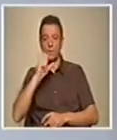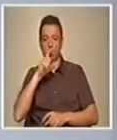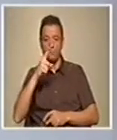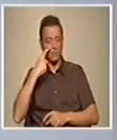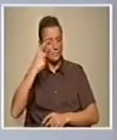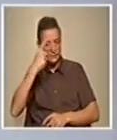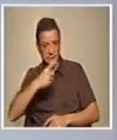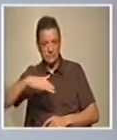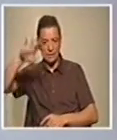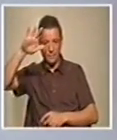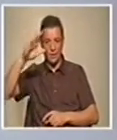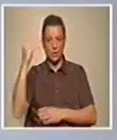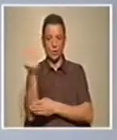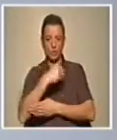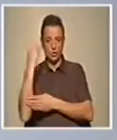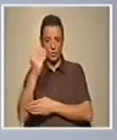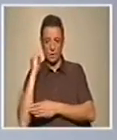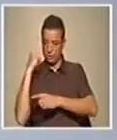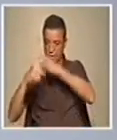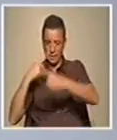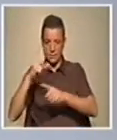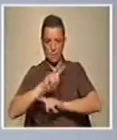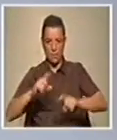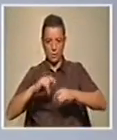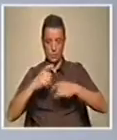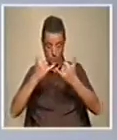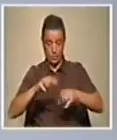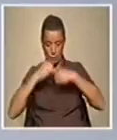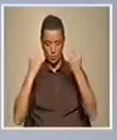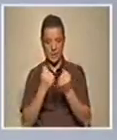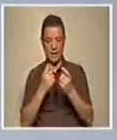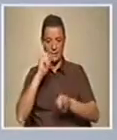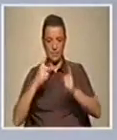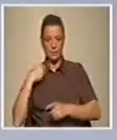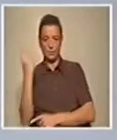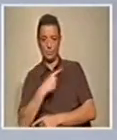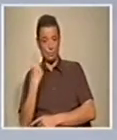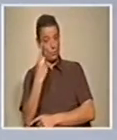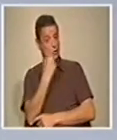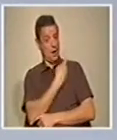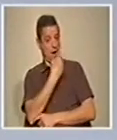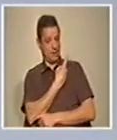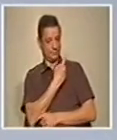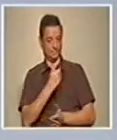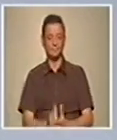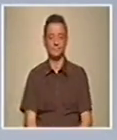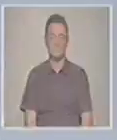ainda uma aspiração das jovens gerações. Não perca o próximo programa, porque Sociedade Civil somos todos nós.